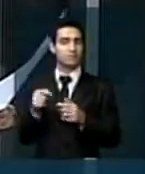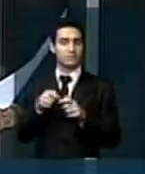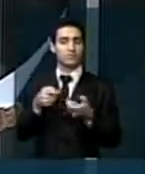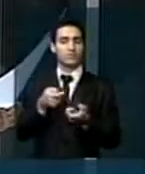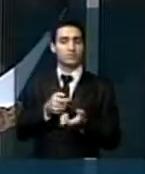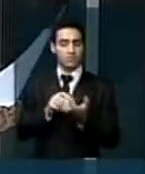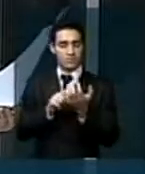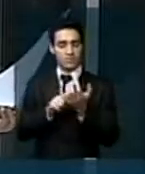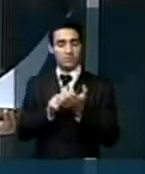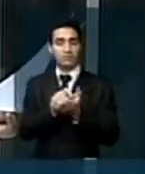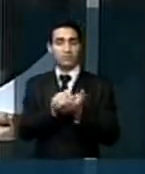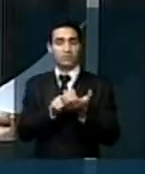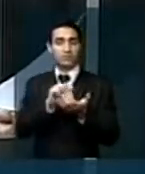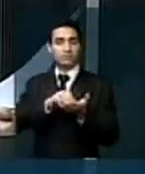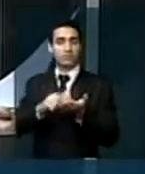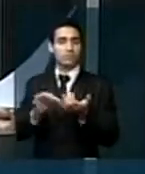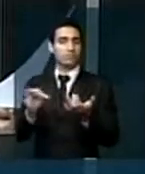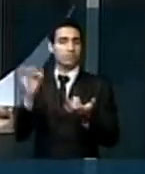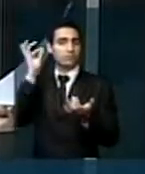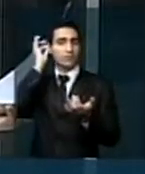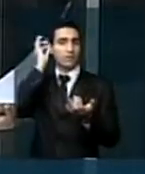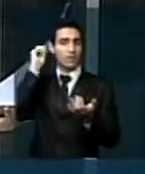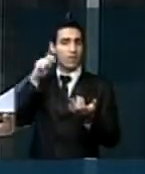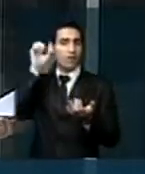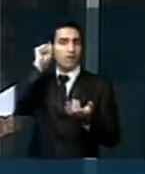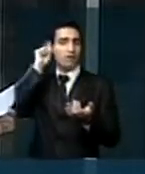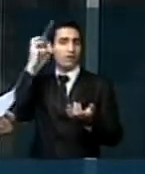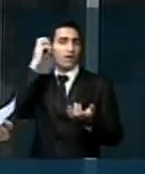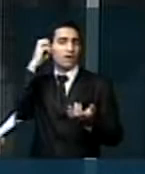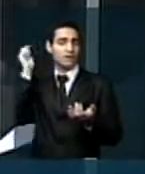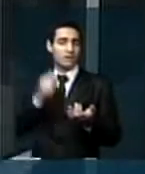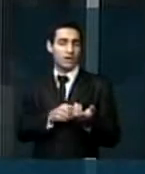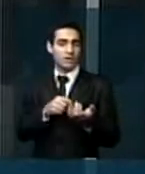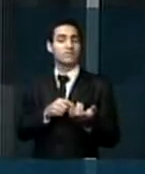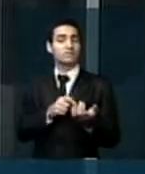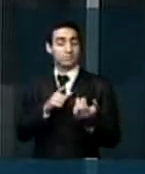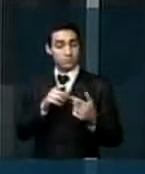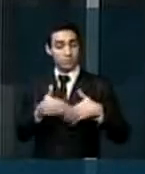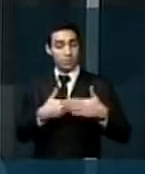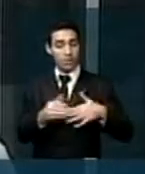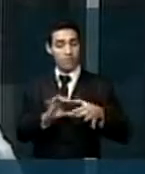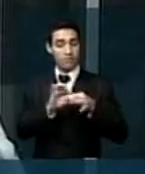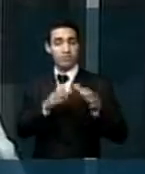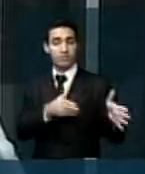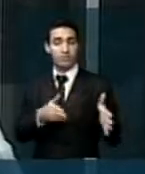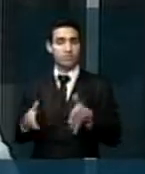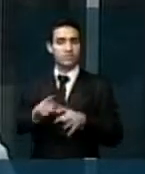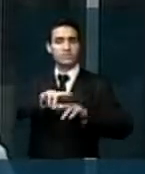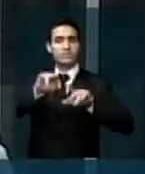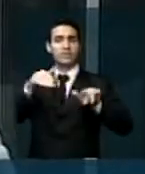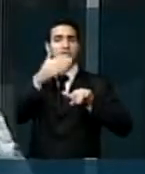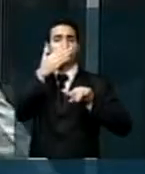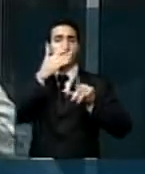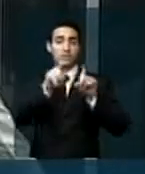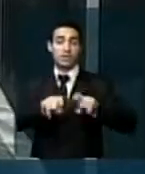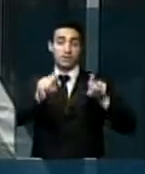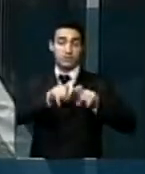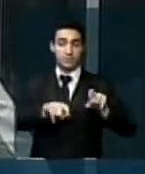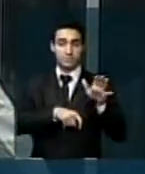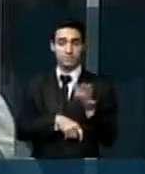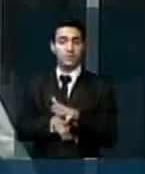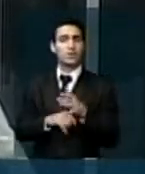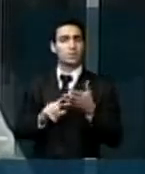a ela se adapta, crescendo junto com os novos processos de integração entre diferentes plataformas. E tudo isso